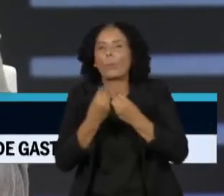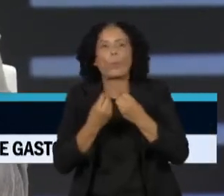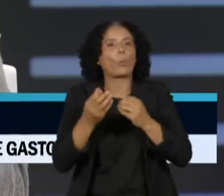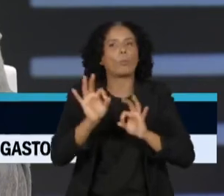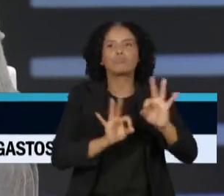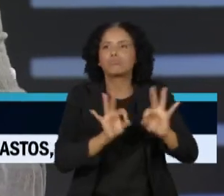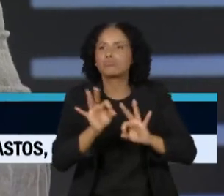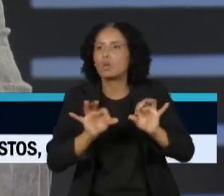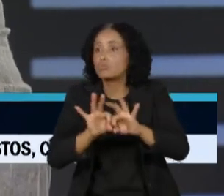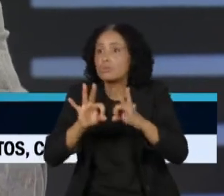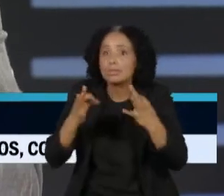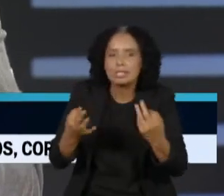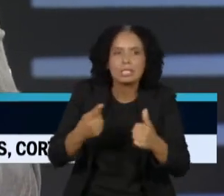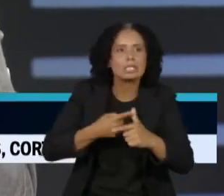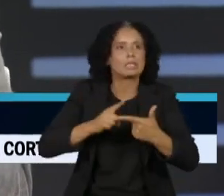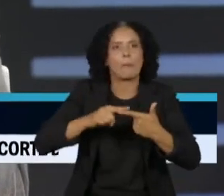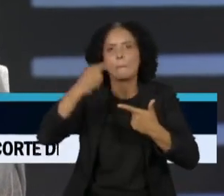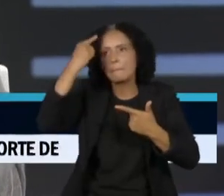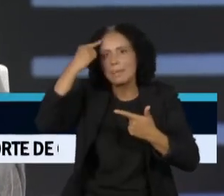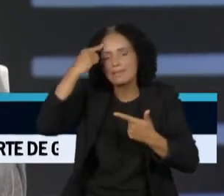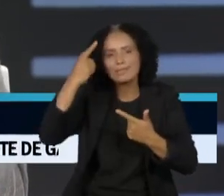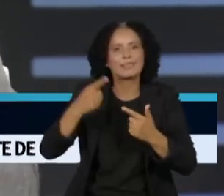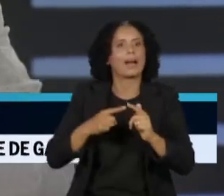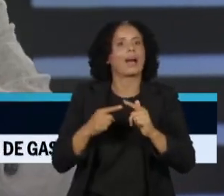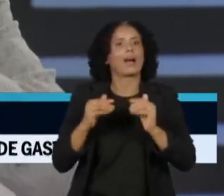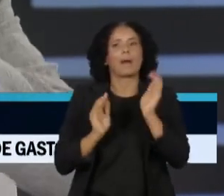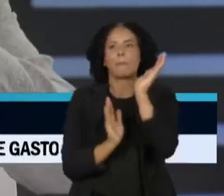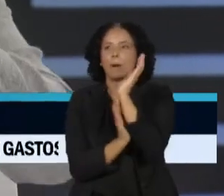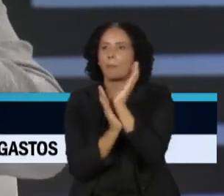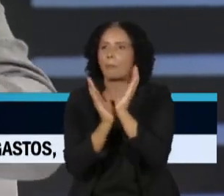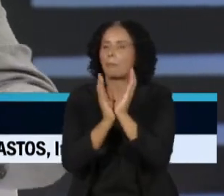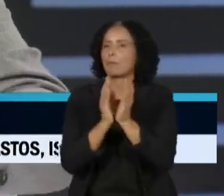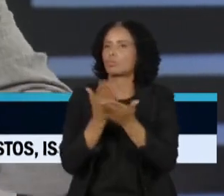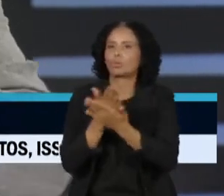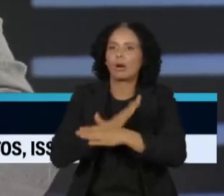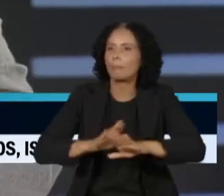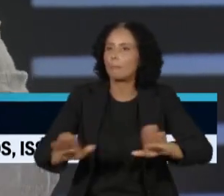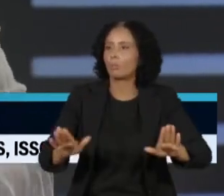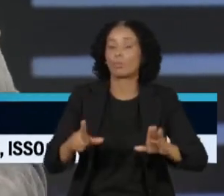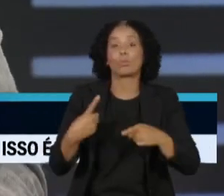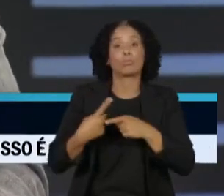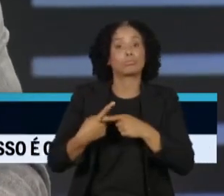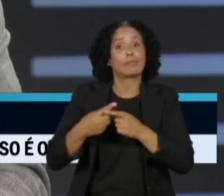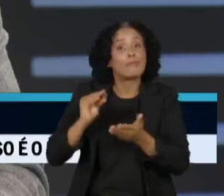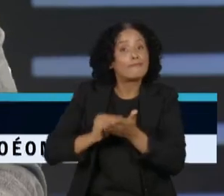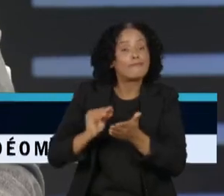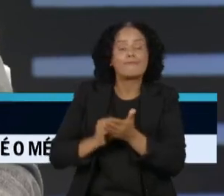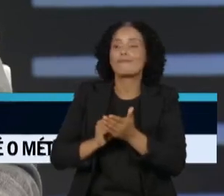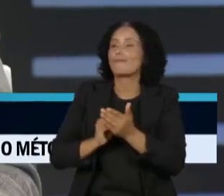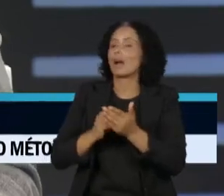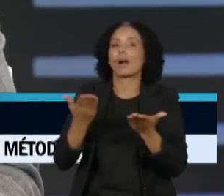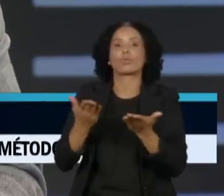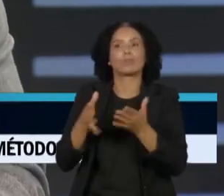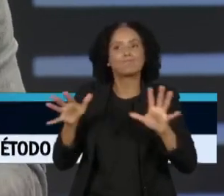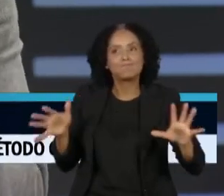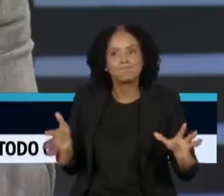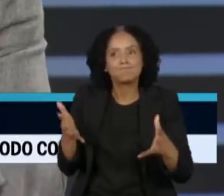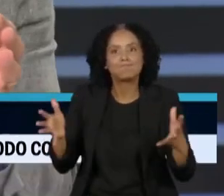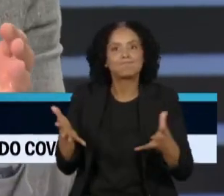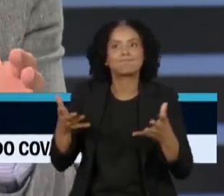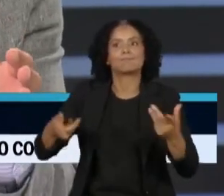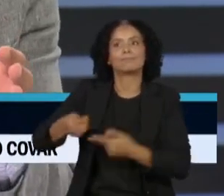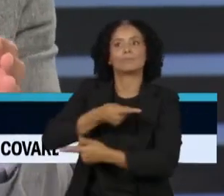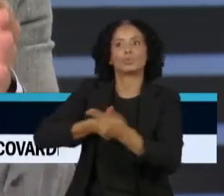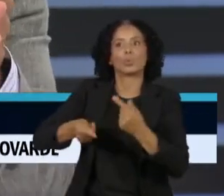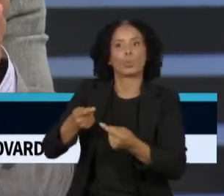em racionalização, desburocratização, para que realmente o sistema funcione e incentivos econômicos.